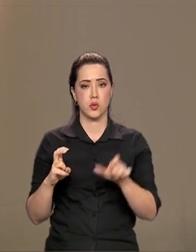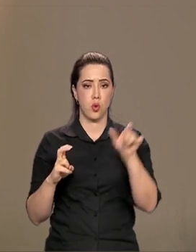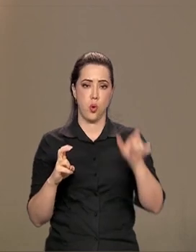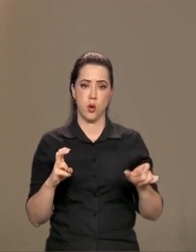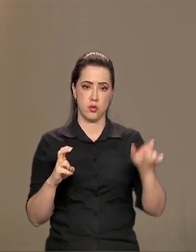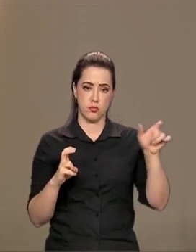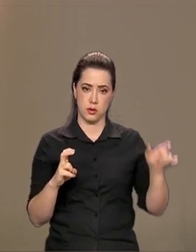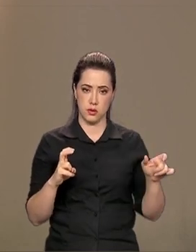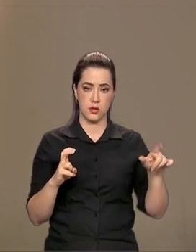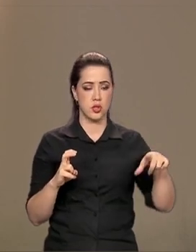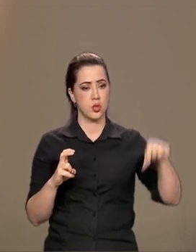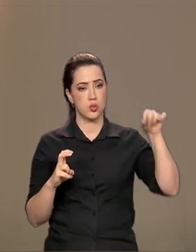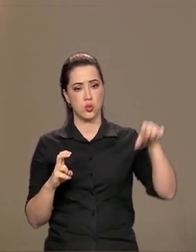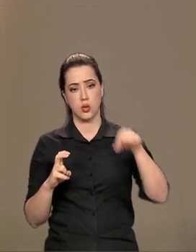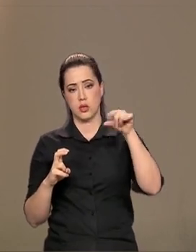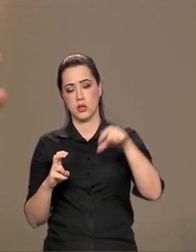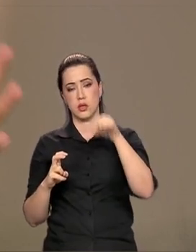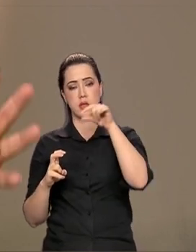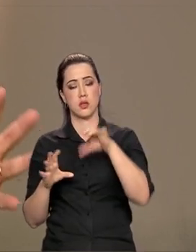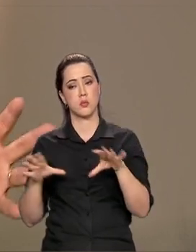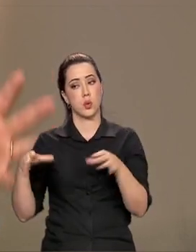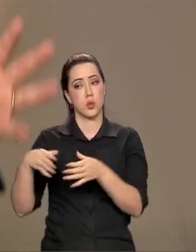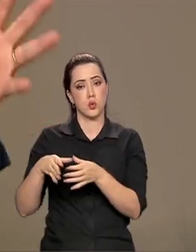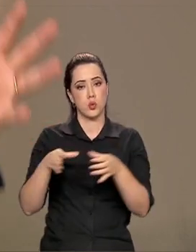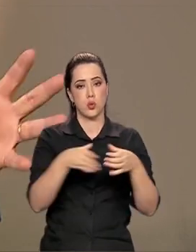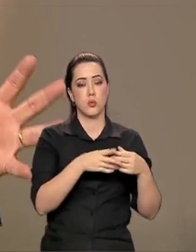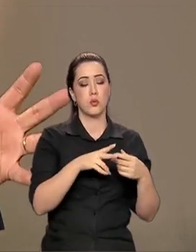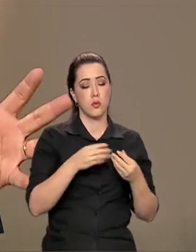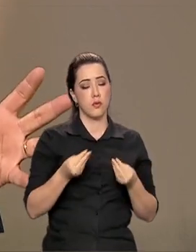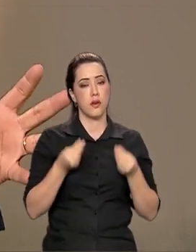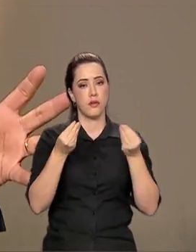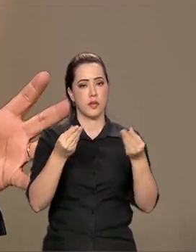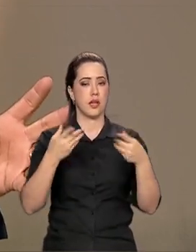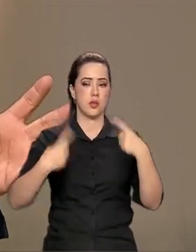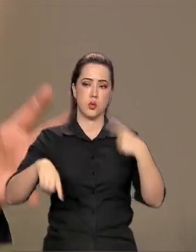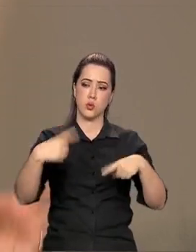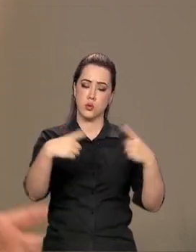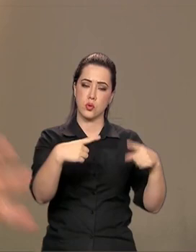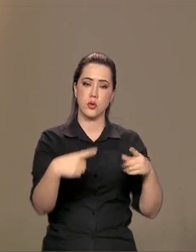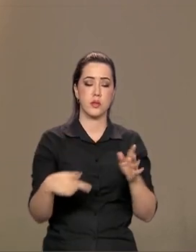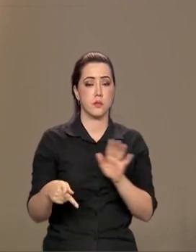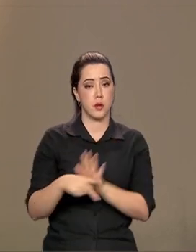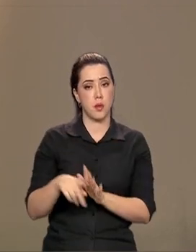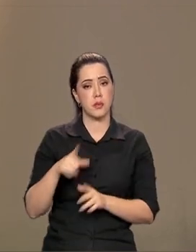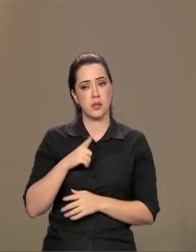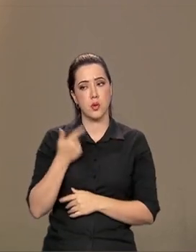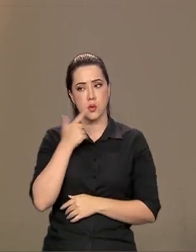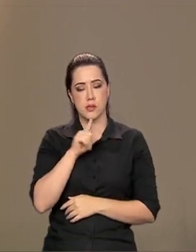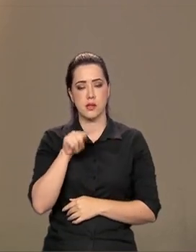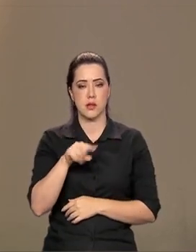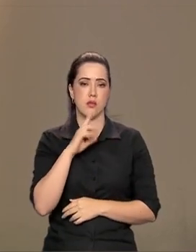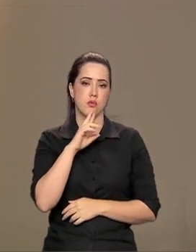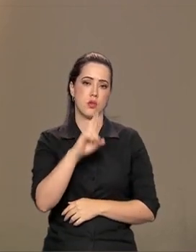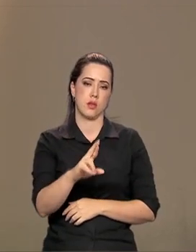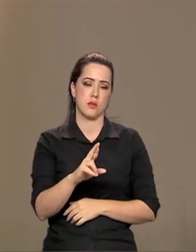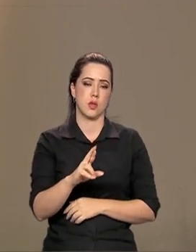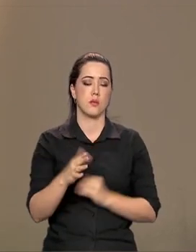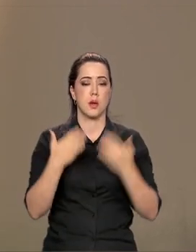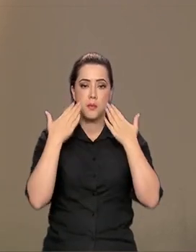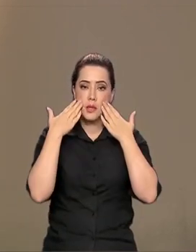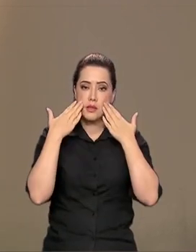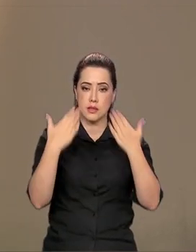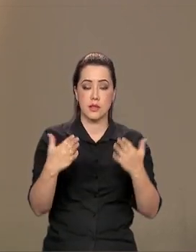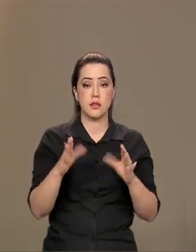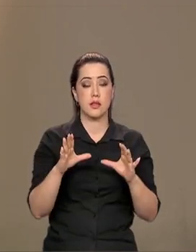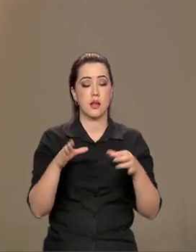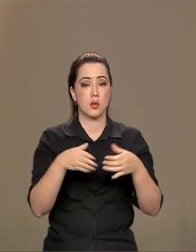seja as organizações governamentais, as universidades, vão levar o que foi discutido ali nos diálogos para serem apresentados